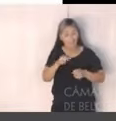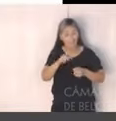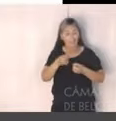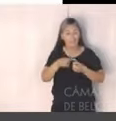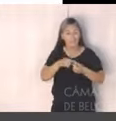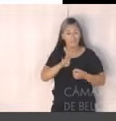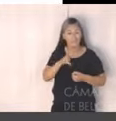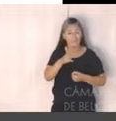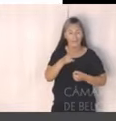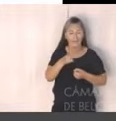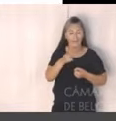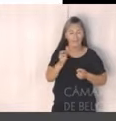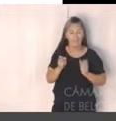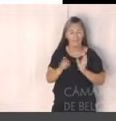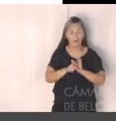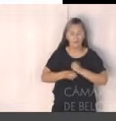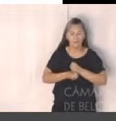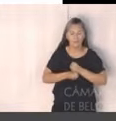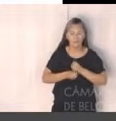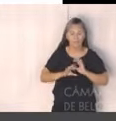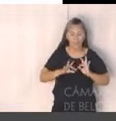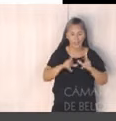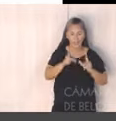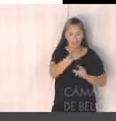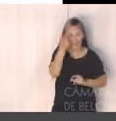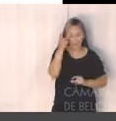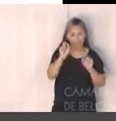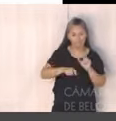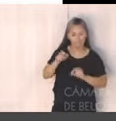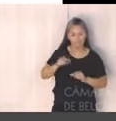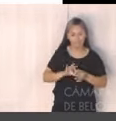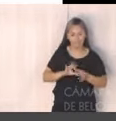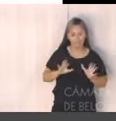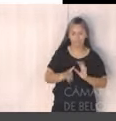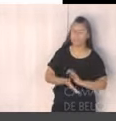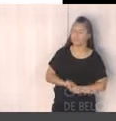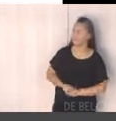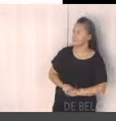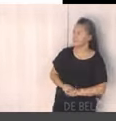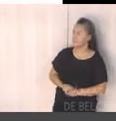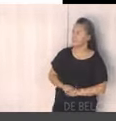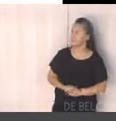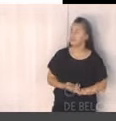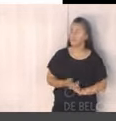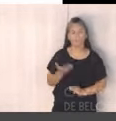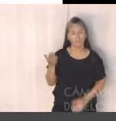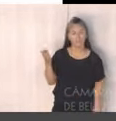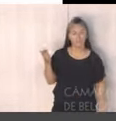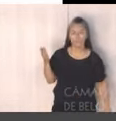Aqui alguns indicadores, o primeiro deles, percentual de domicílios regularizados em ZEIS, zonas de